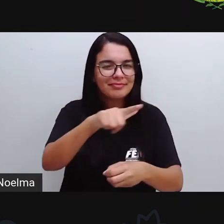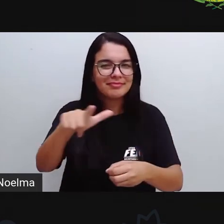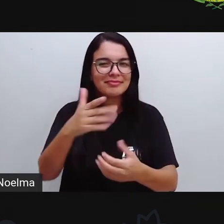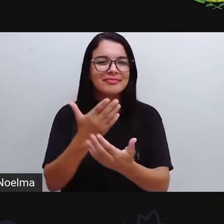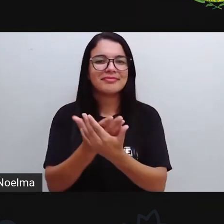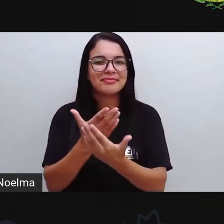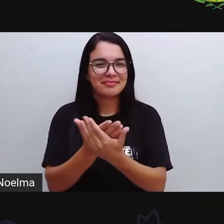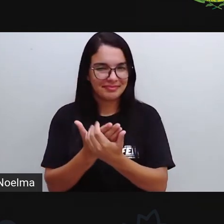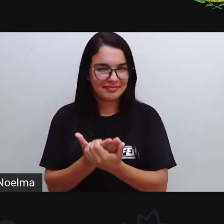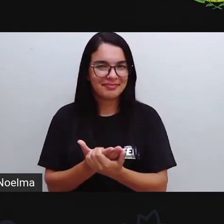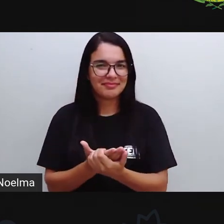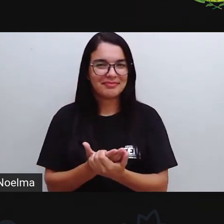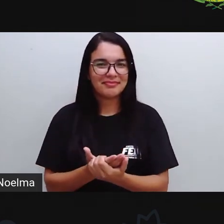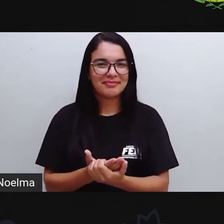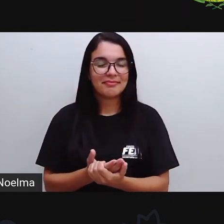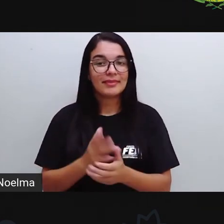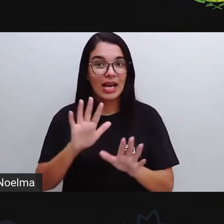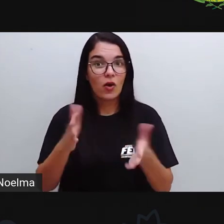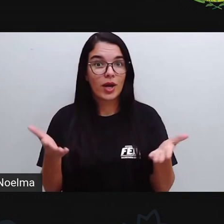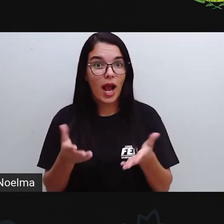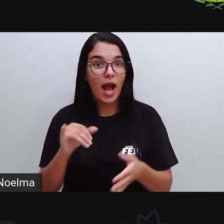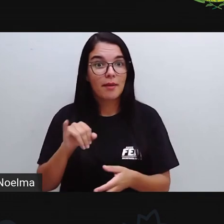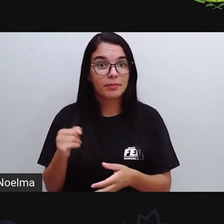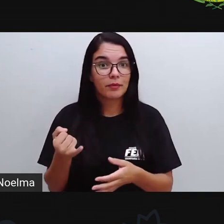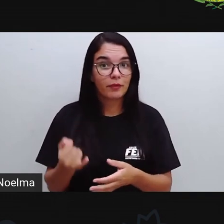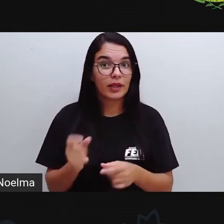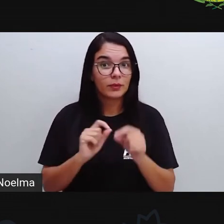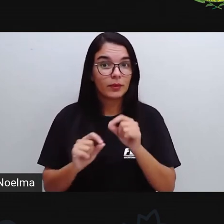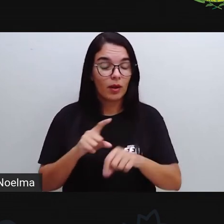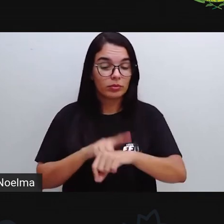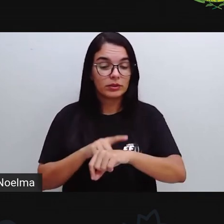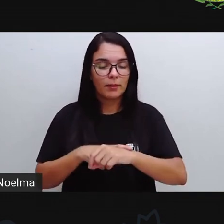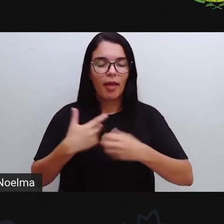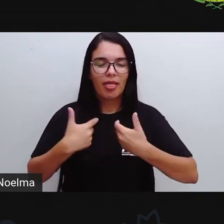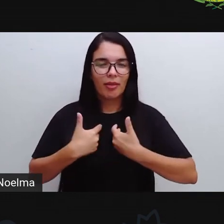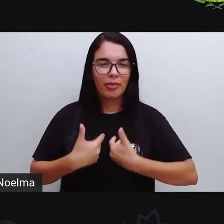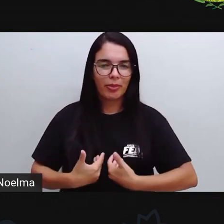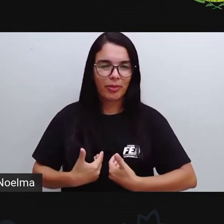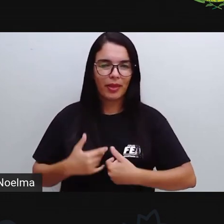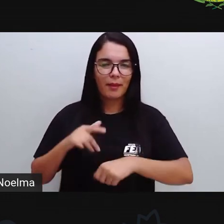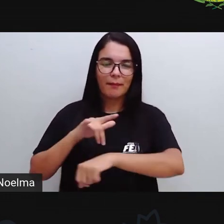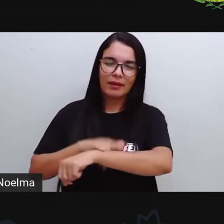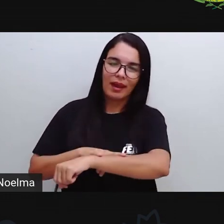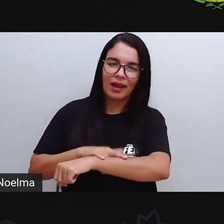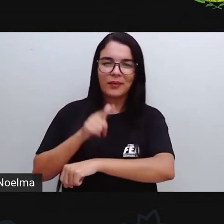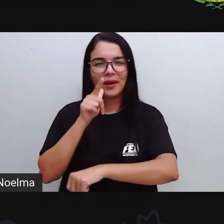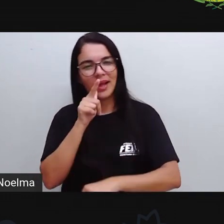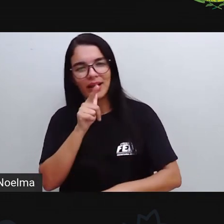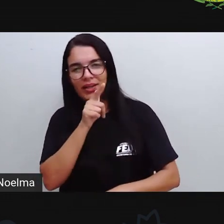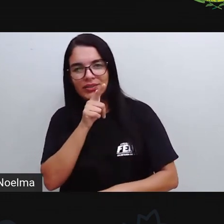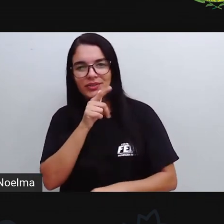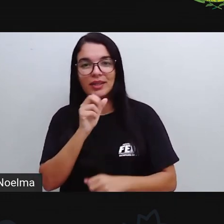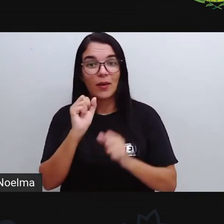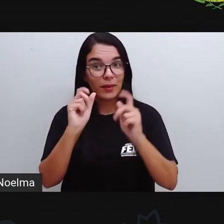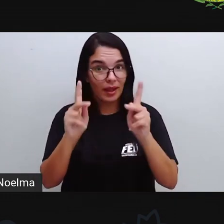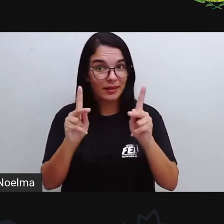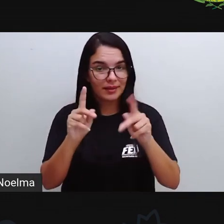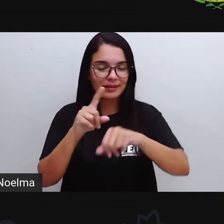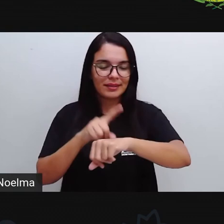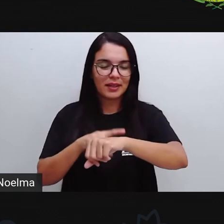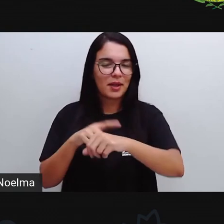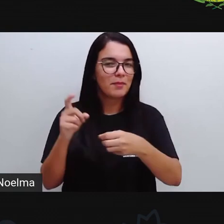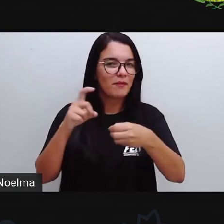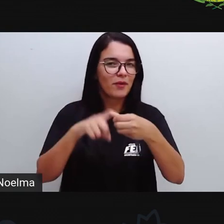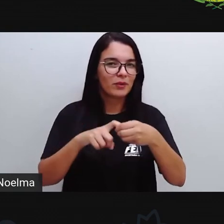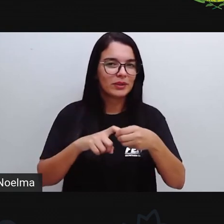Com mais uma aula Então já aproveite Esse tempinho aí Para ir descansar Para ir ao banheiro Para fazer um lanche Almoçar, certo? Que daqui a pouquinho A